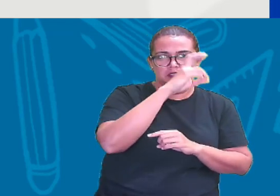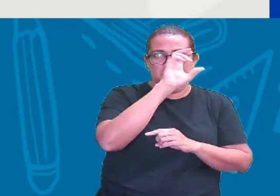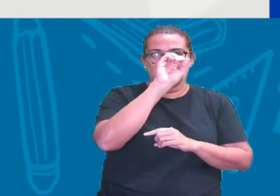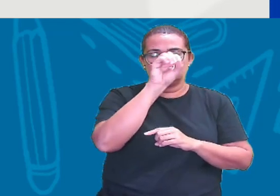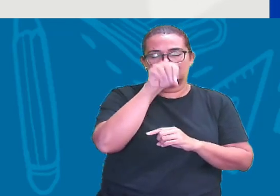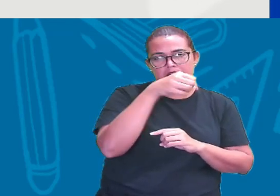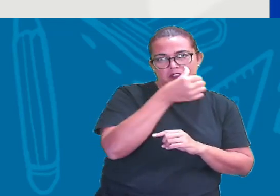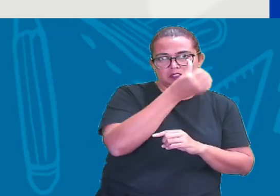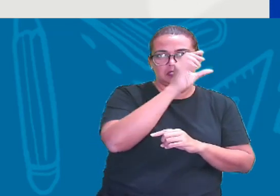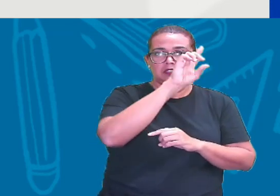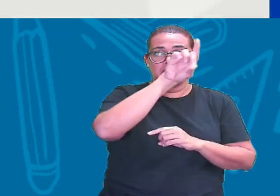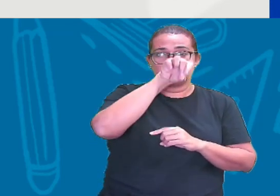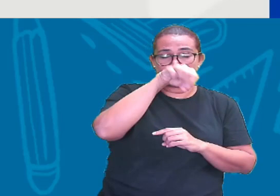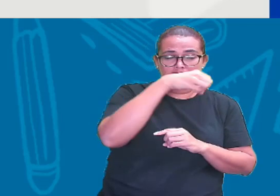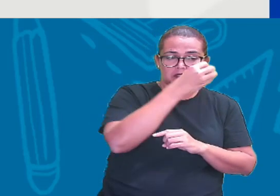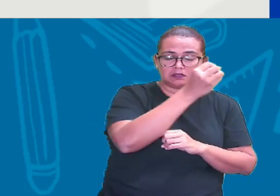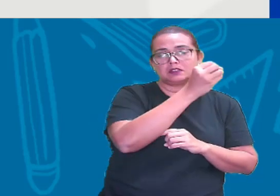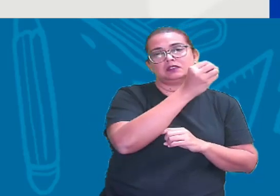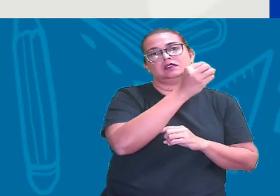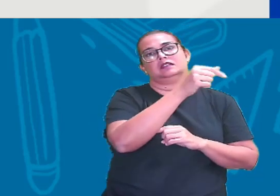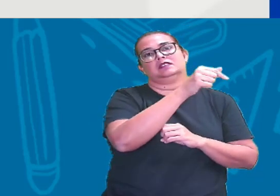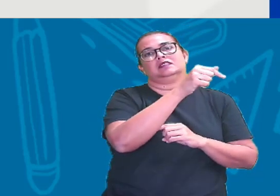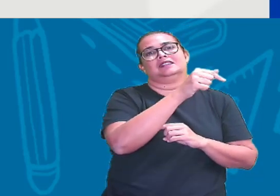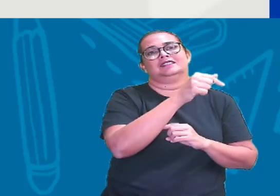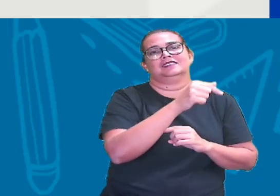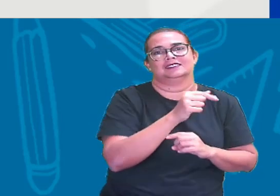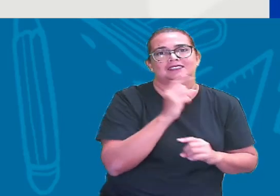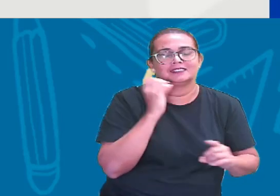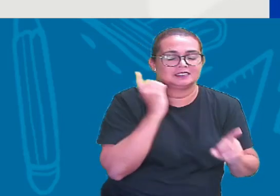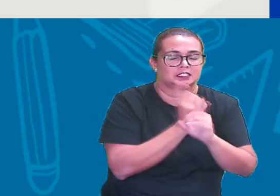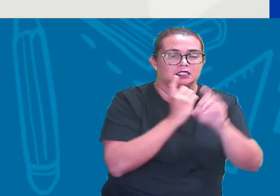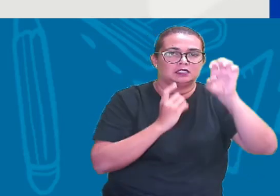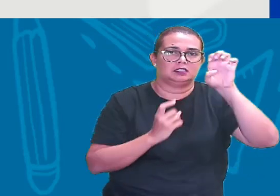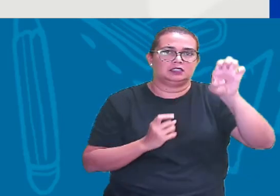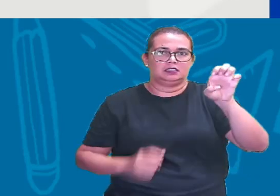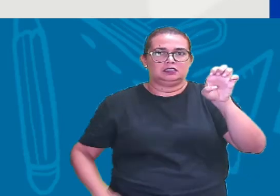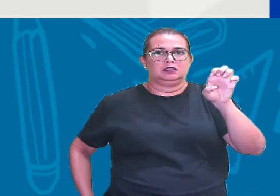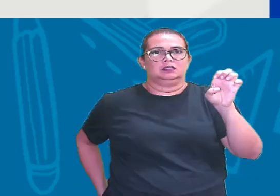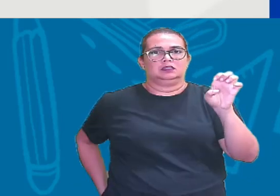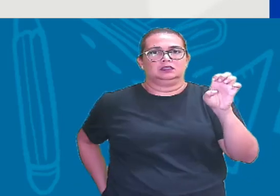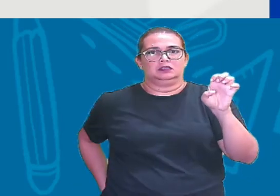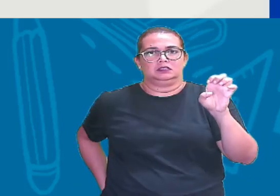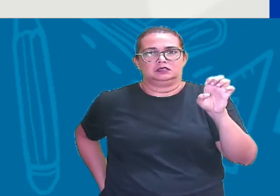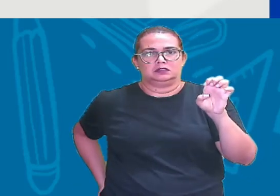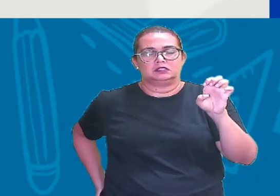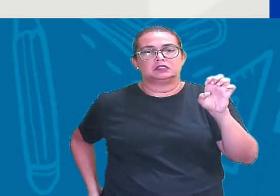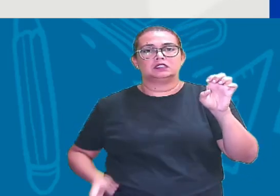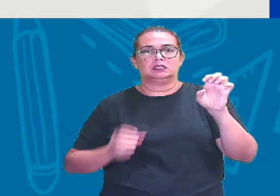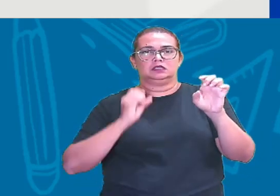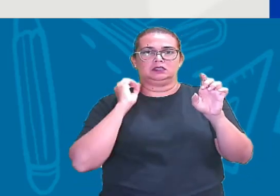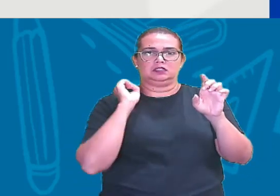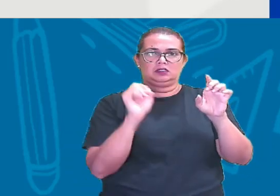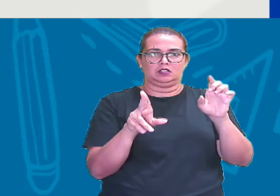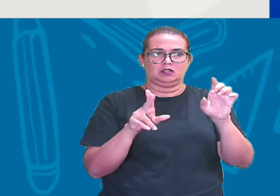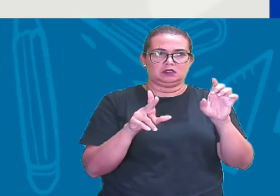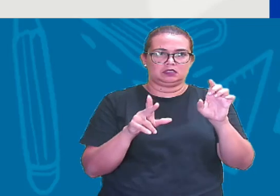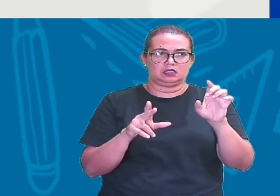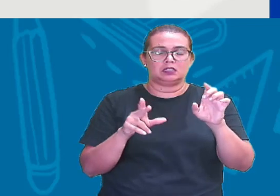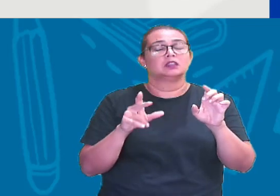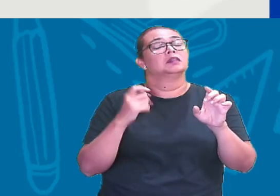,6 0,7 Que é o pontinho E Tá certo? Então Todo esse